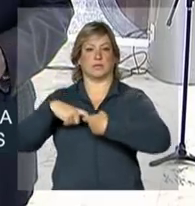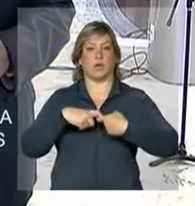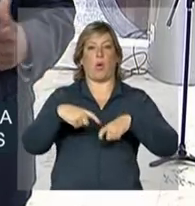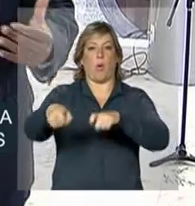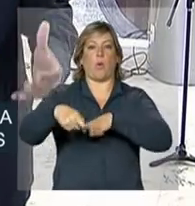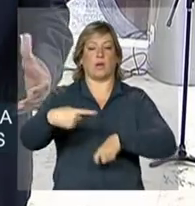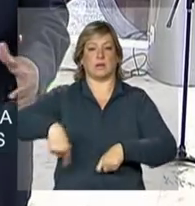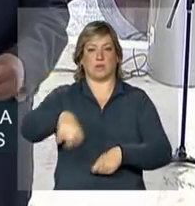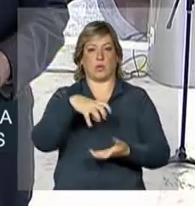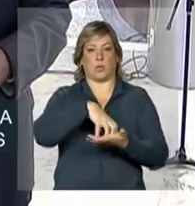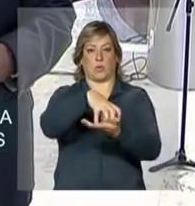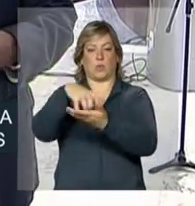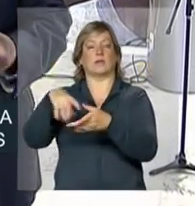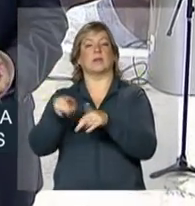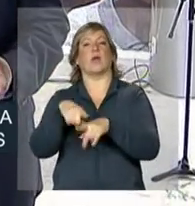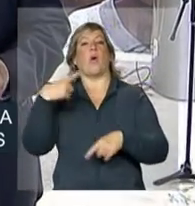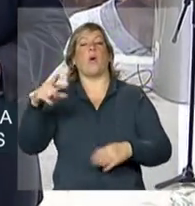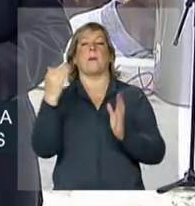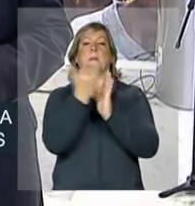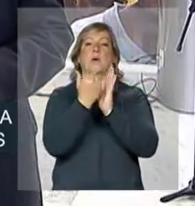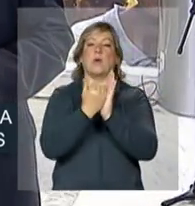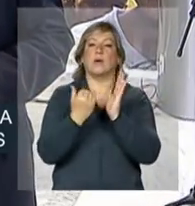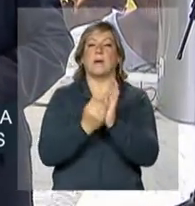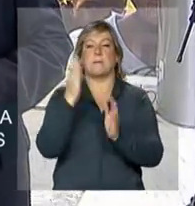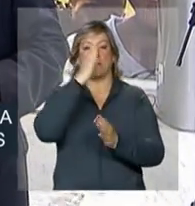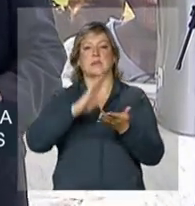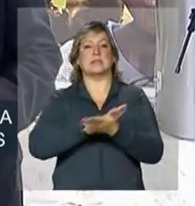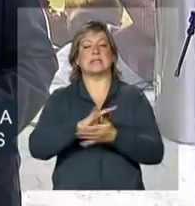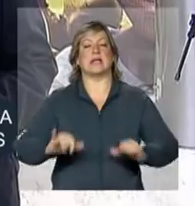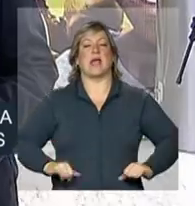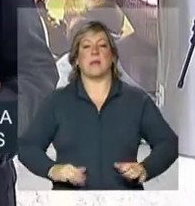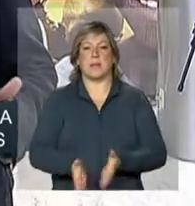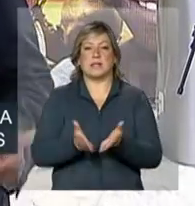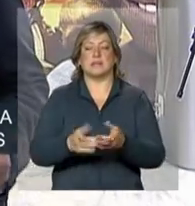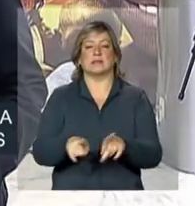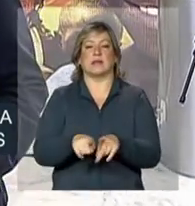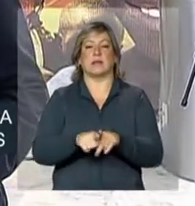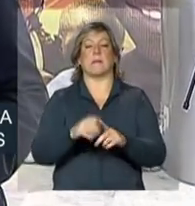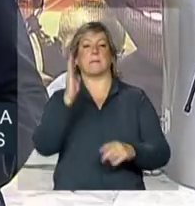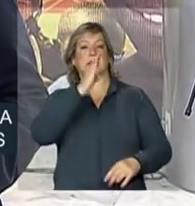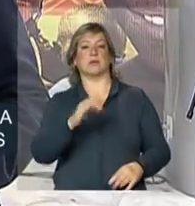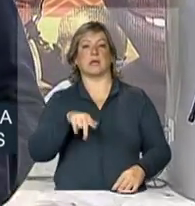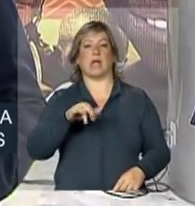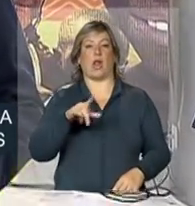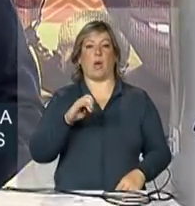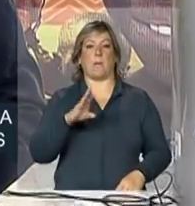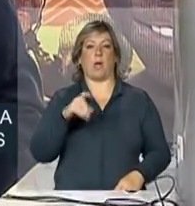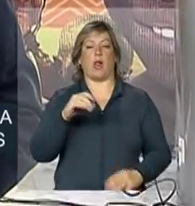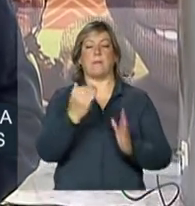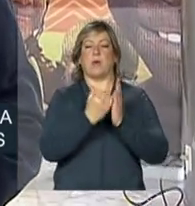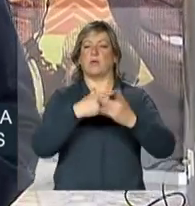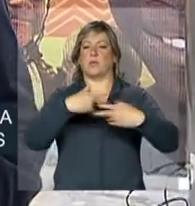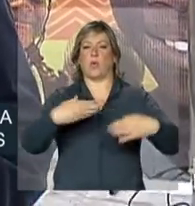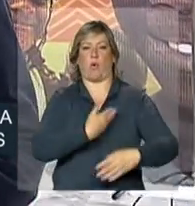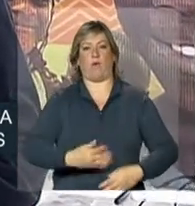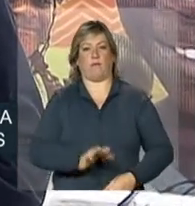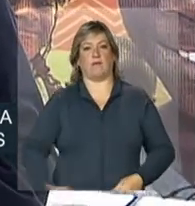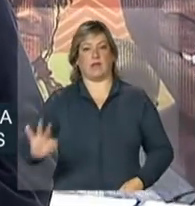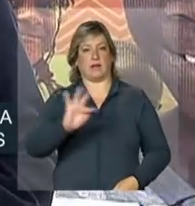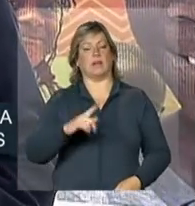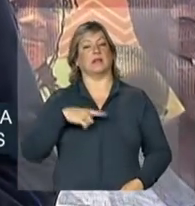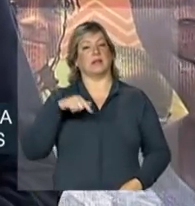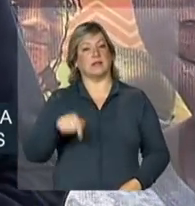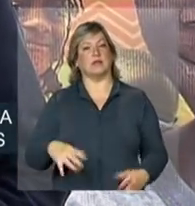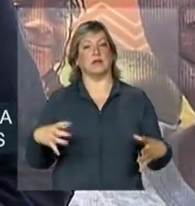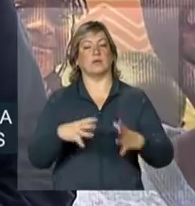outras ações do Brasil Sem Miséria, do próprio Programa Brasil Quilombola, que essas comunidades precisam e o governo federal tem a obrigação